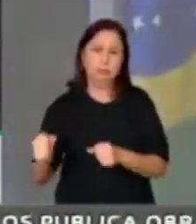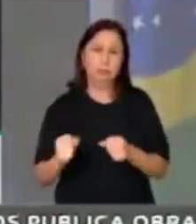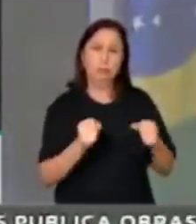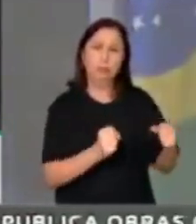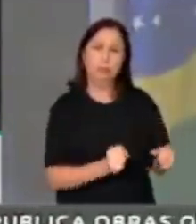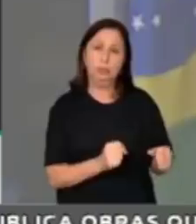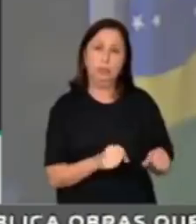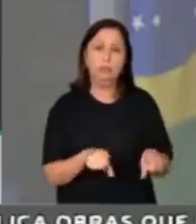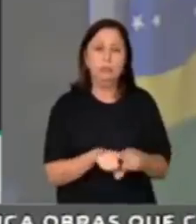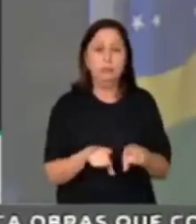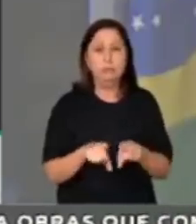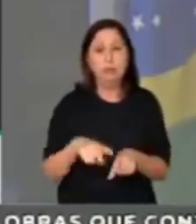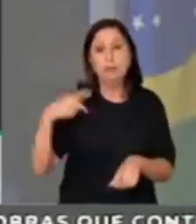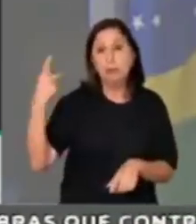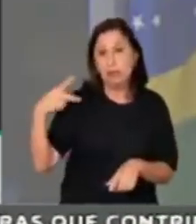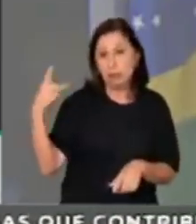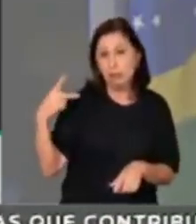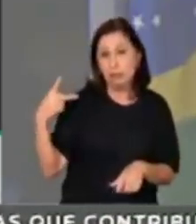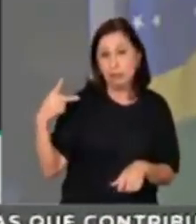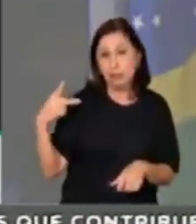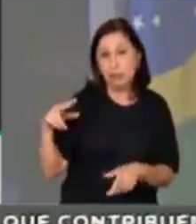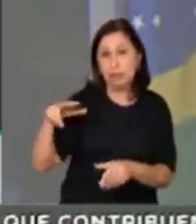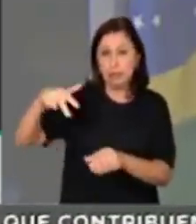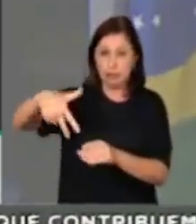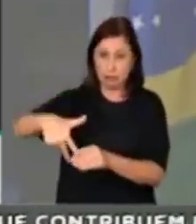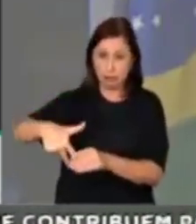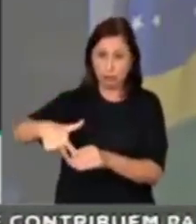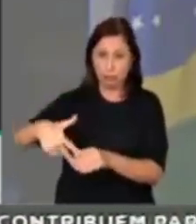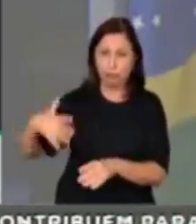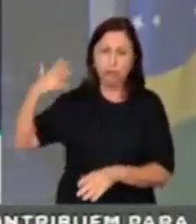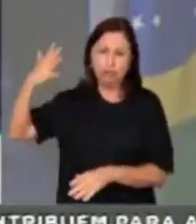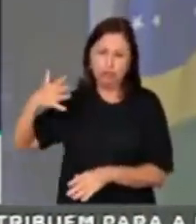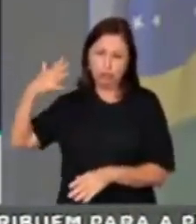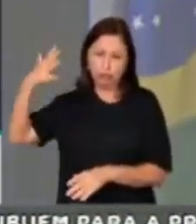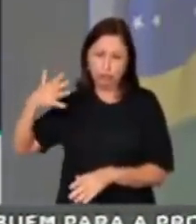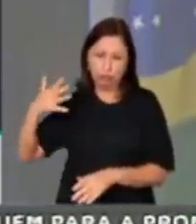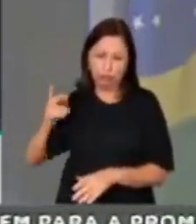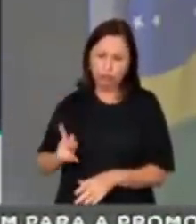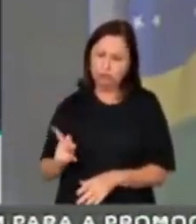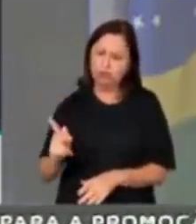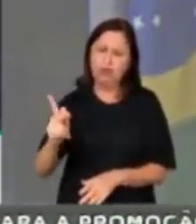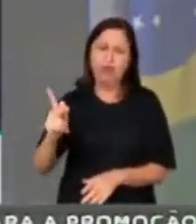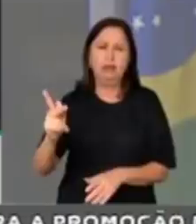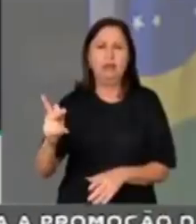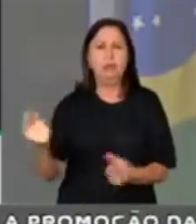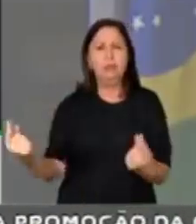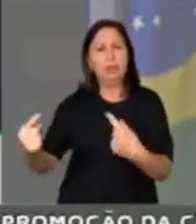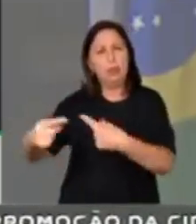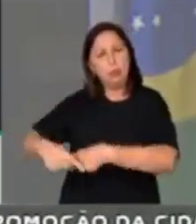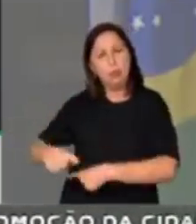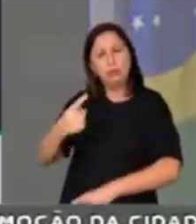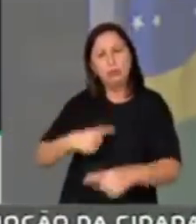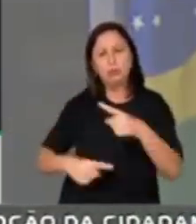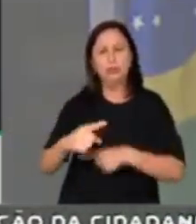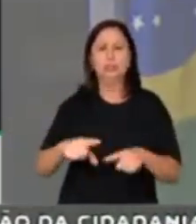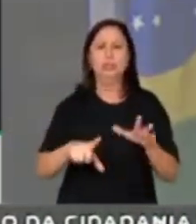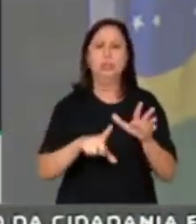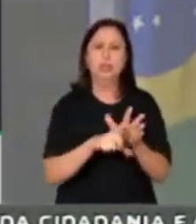parlamentares venham a esta tribuna discursar frequentemente contra a reforma